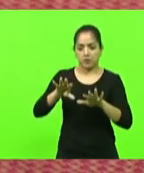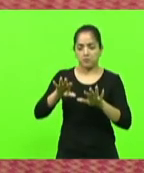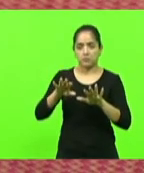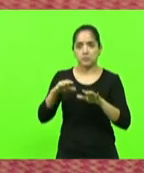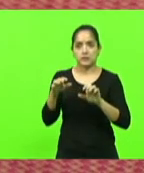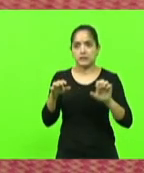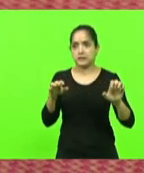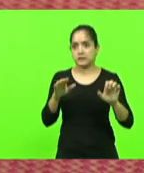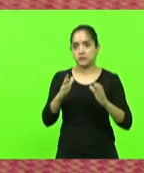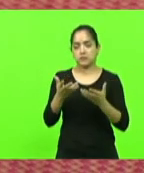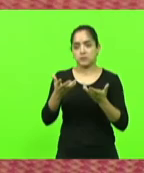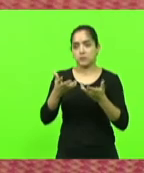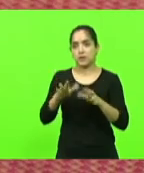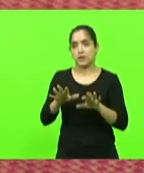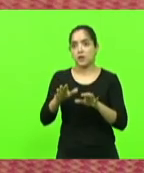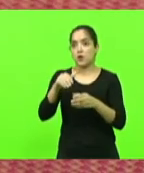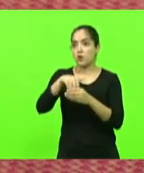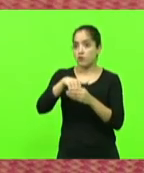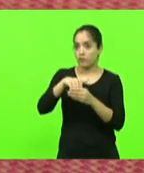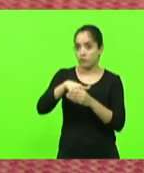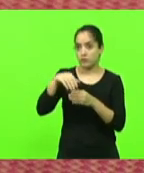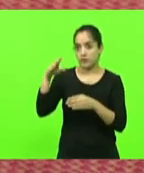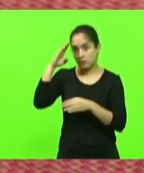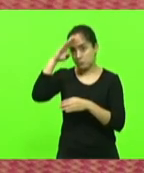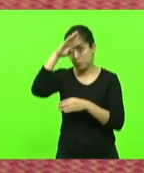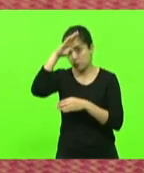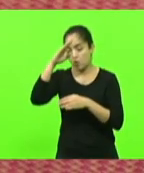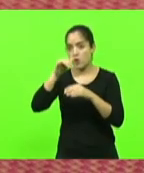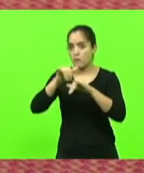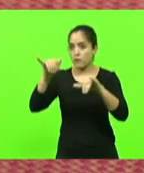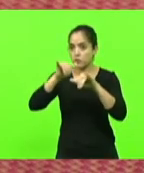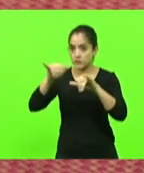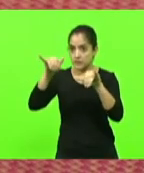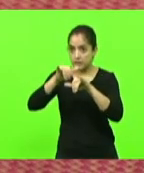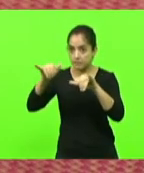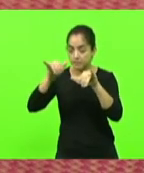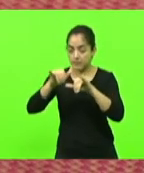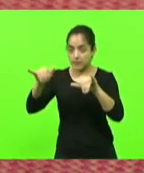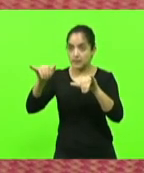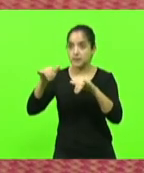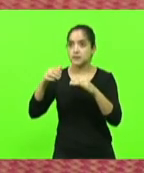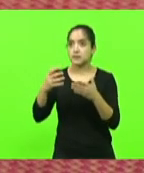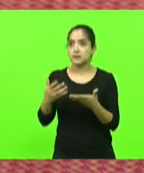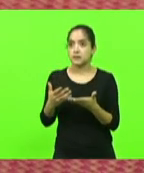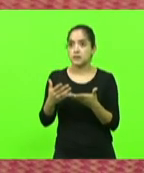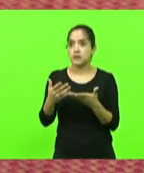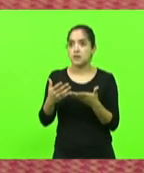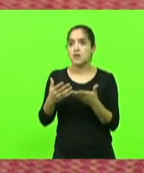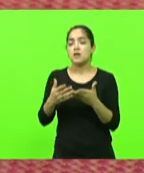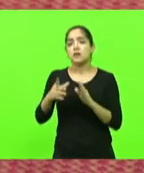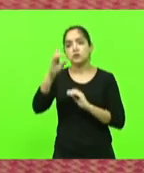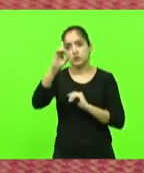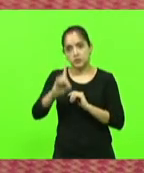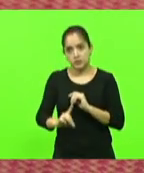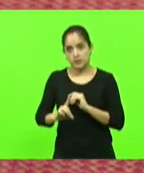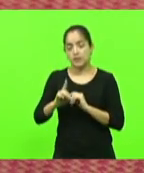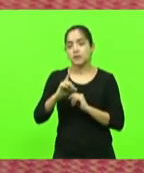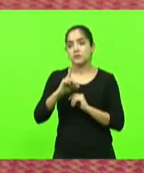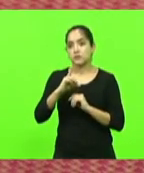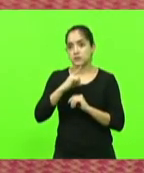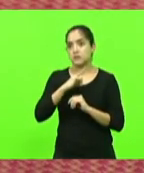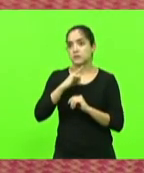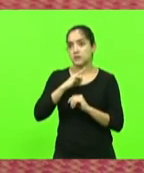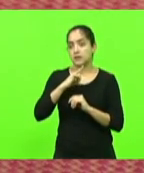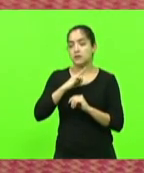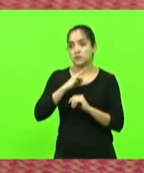eu votei no Bolsonaro fiz campanha para o Bolsonaro e me acho um direito como catarinense